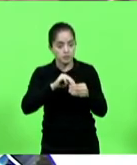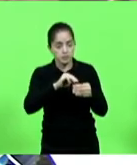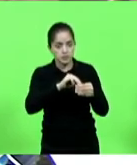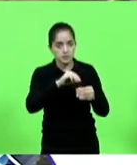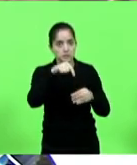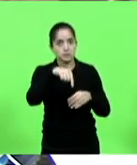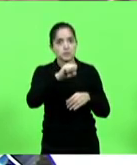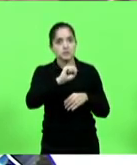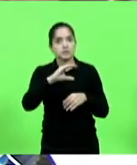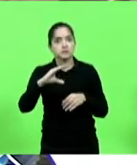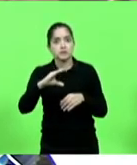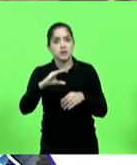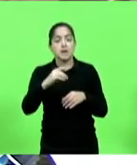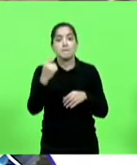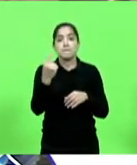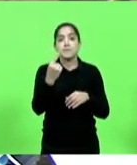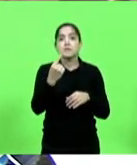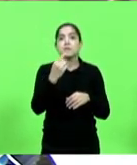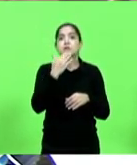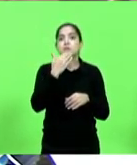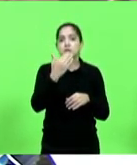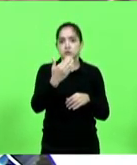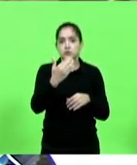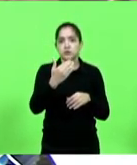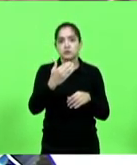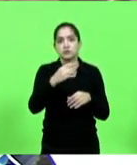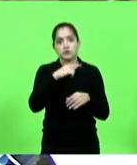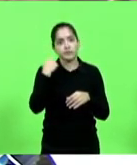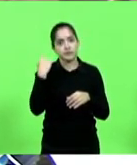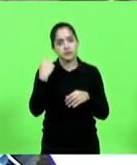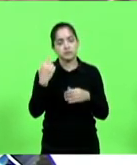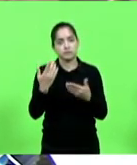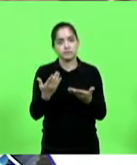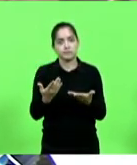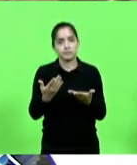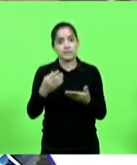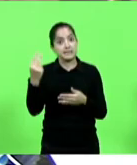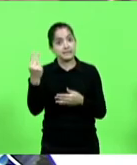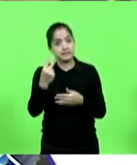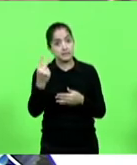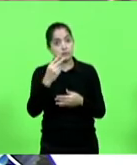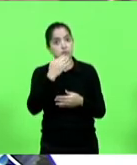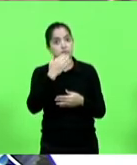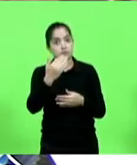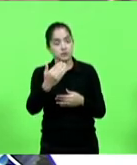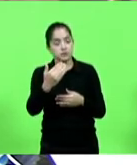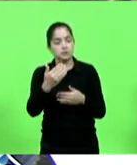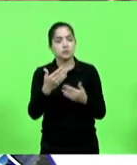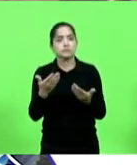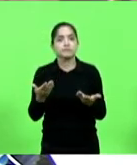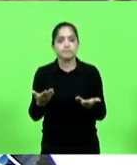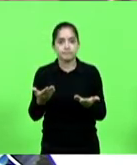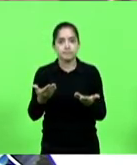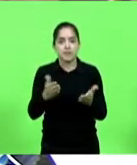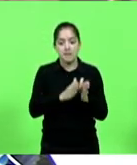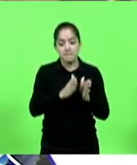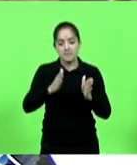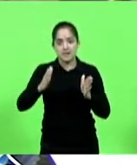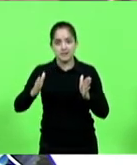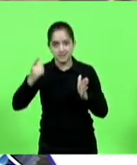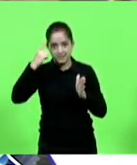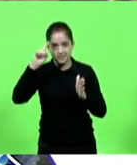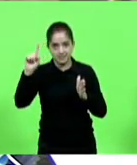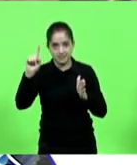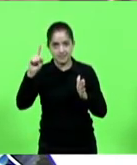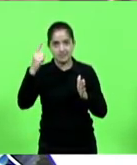Catarina. Primeiro pedido, já prescreveu o prazo. Segundo, agora, terá mais 15 dias para resolver.